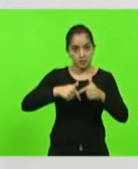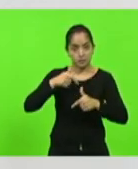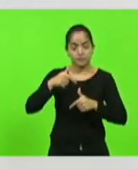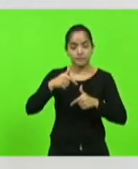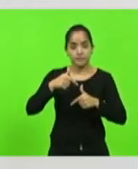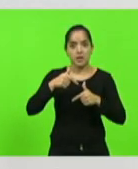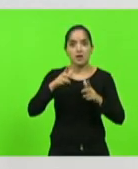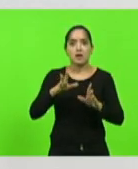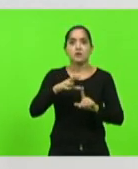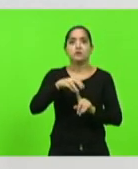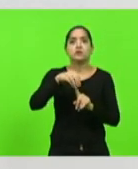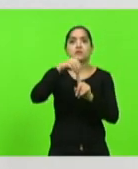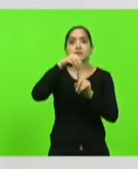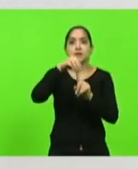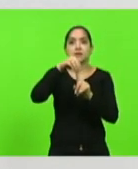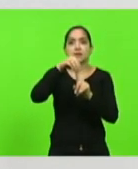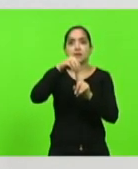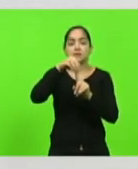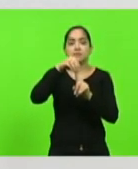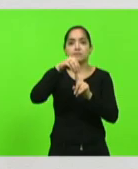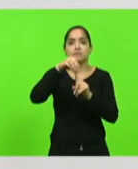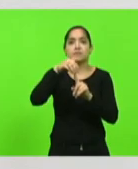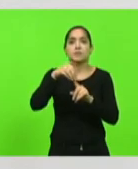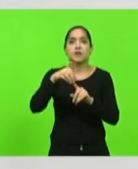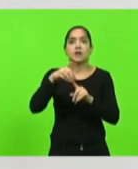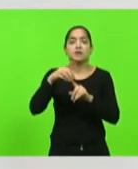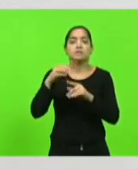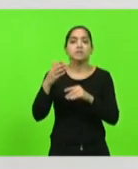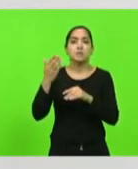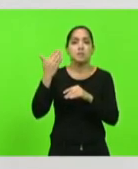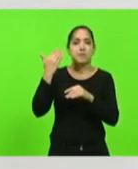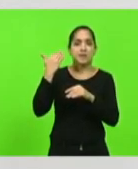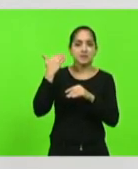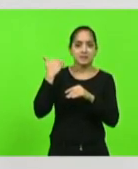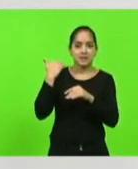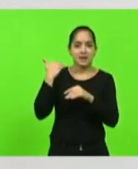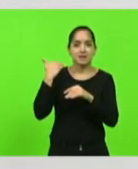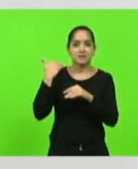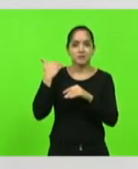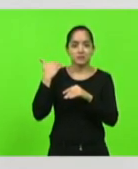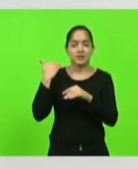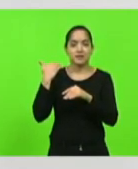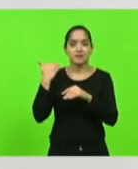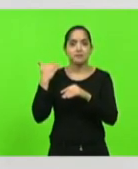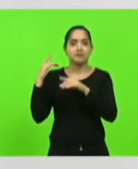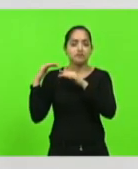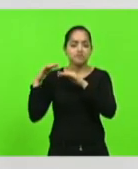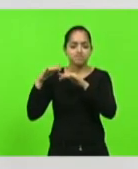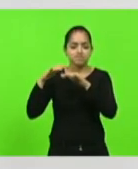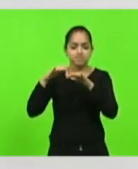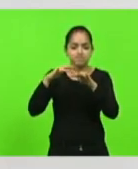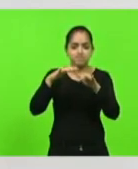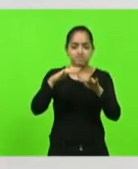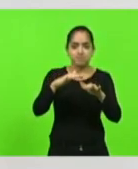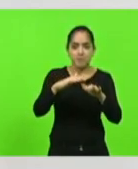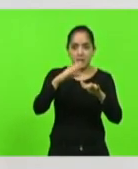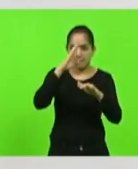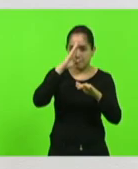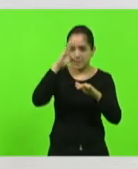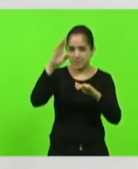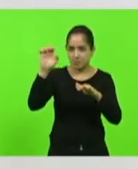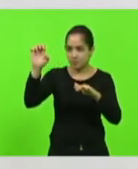destacar também os nossos antepassados os nossos imigrantes principalmente os europeus